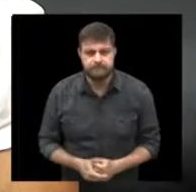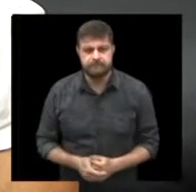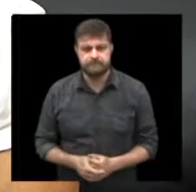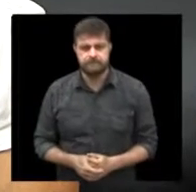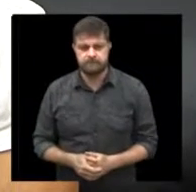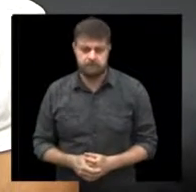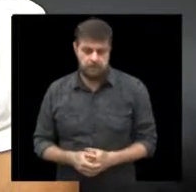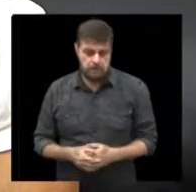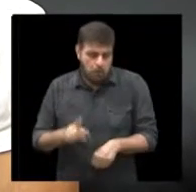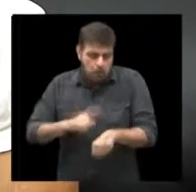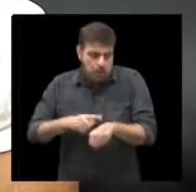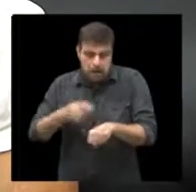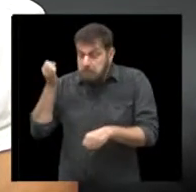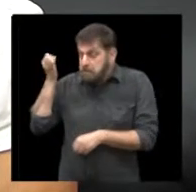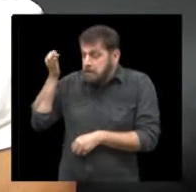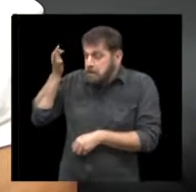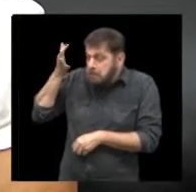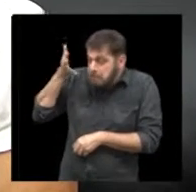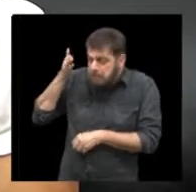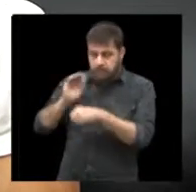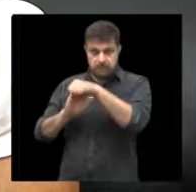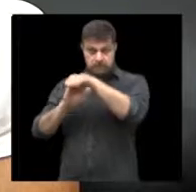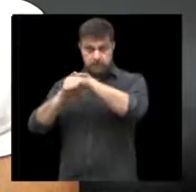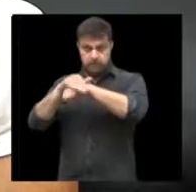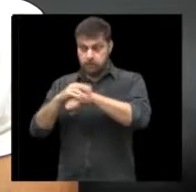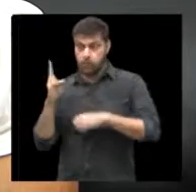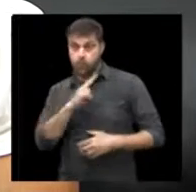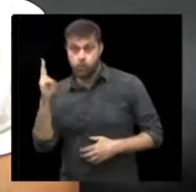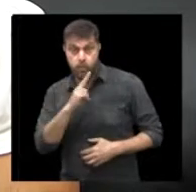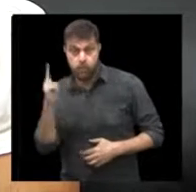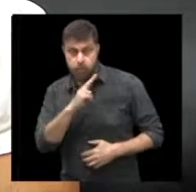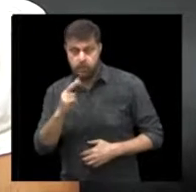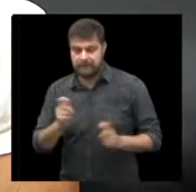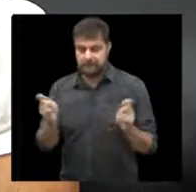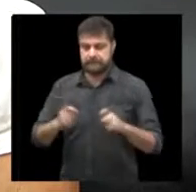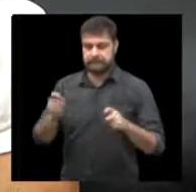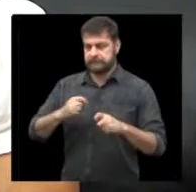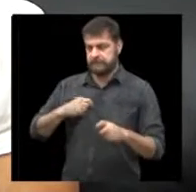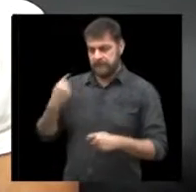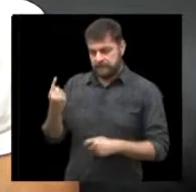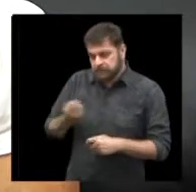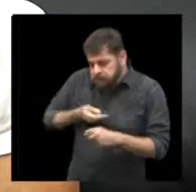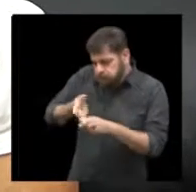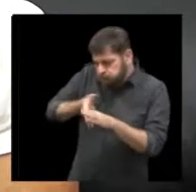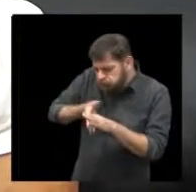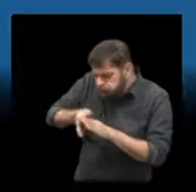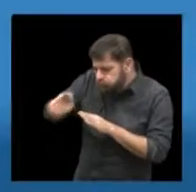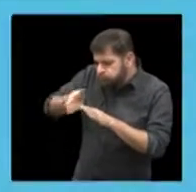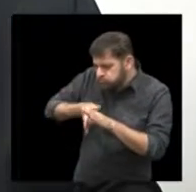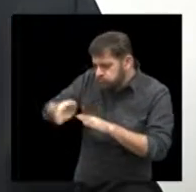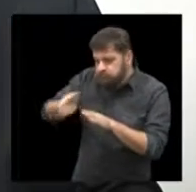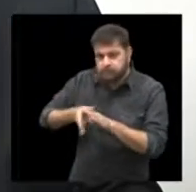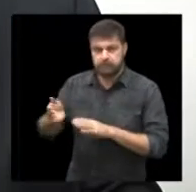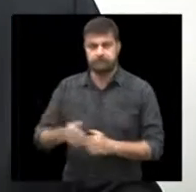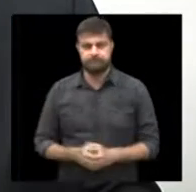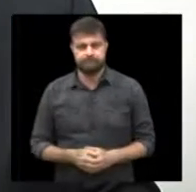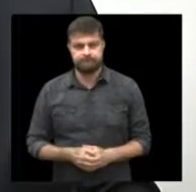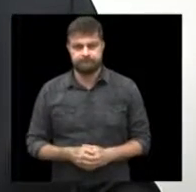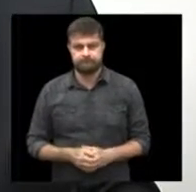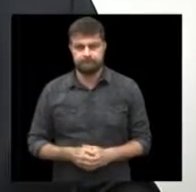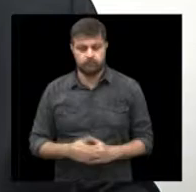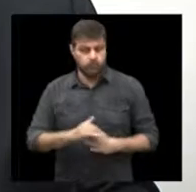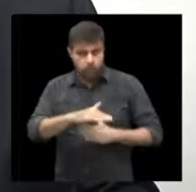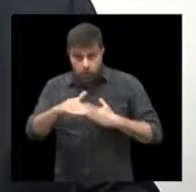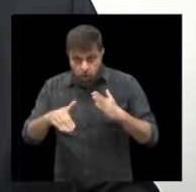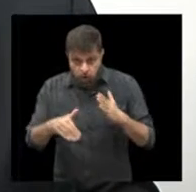de madrugada de noite às vezes uma emergência já tem toda a orientação. Todos esses